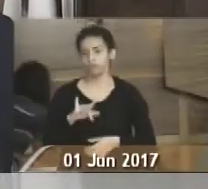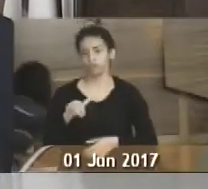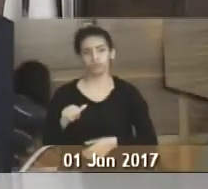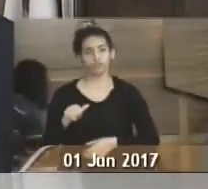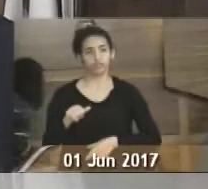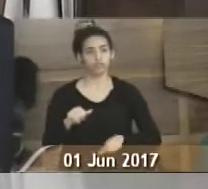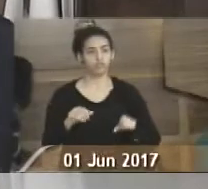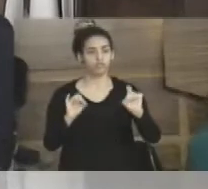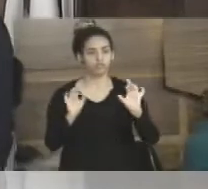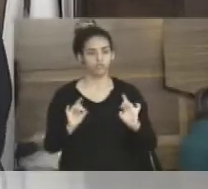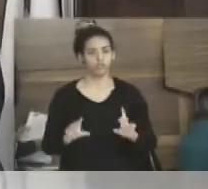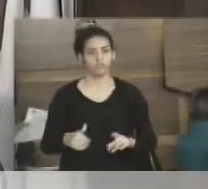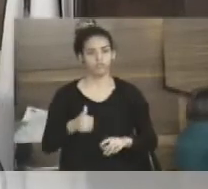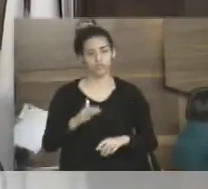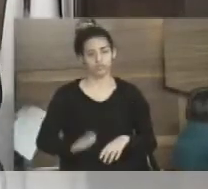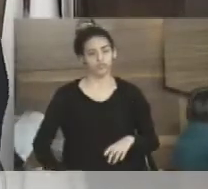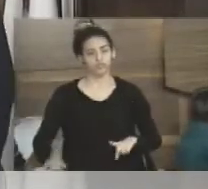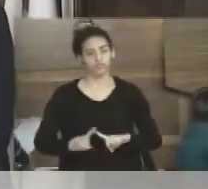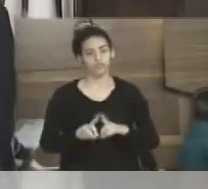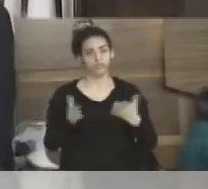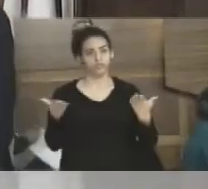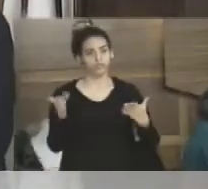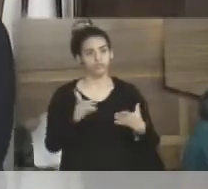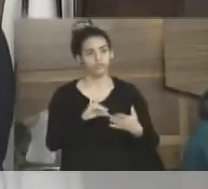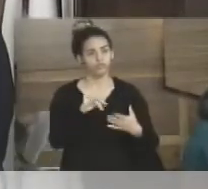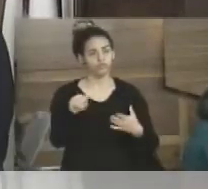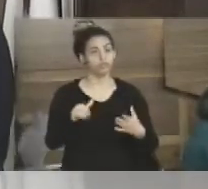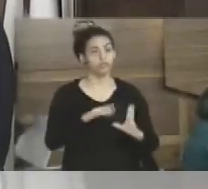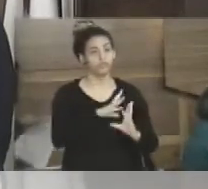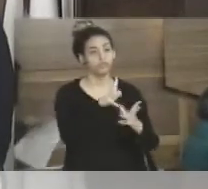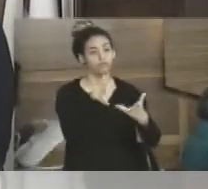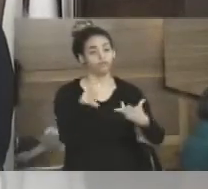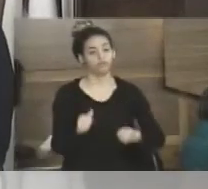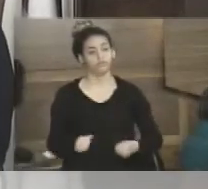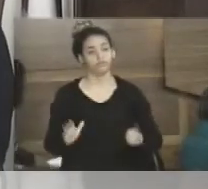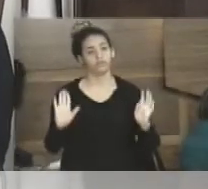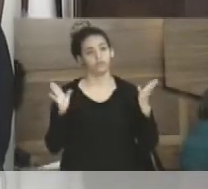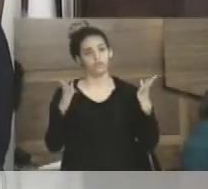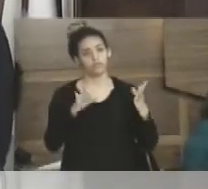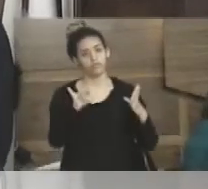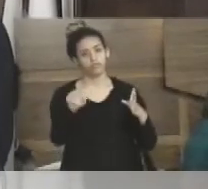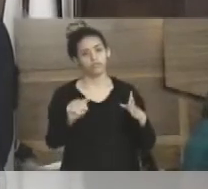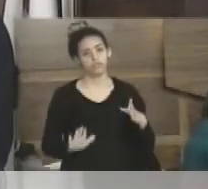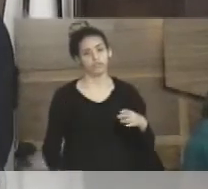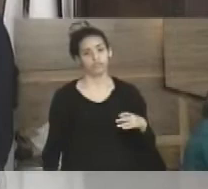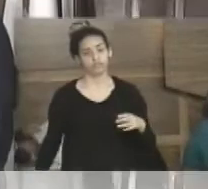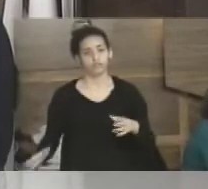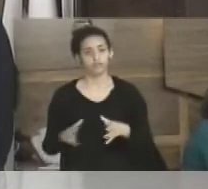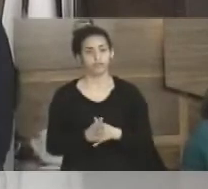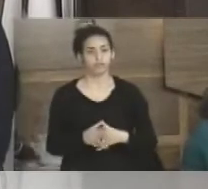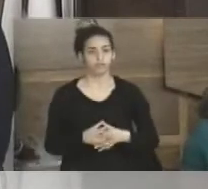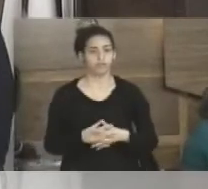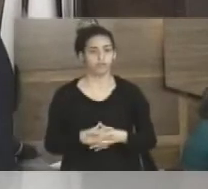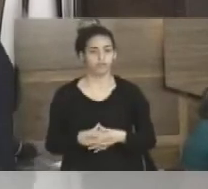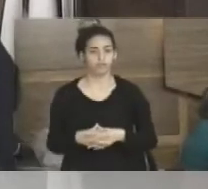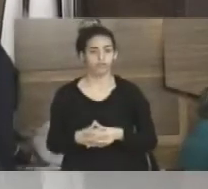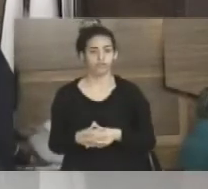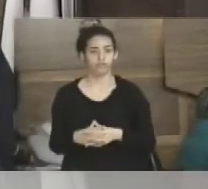Dia das Crianças é dia 12 de outubro, hoje é Dia Internacional da Criança. Bom, eu